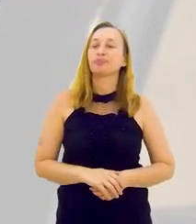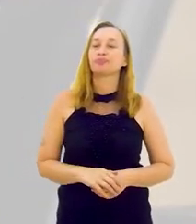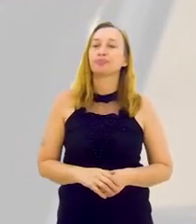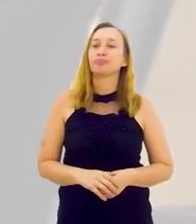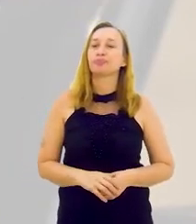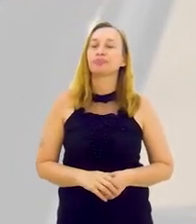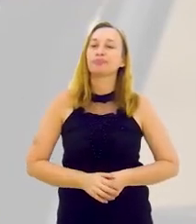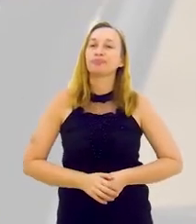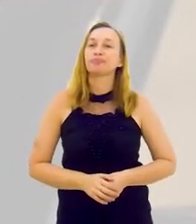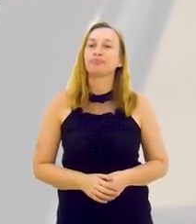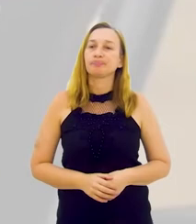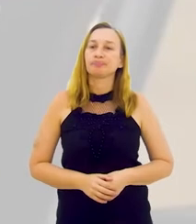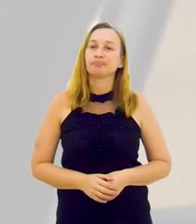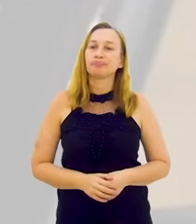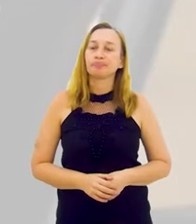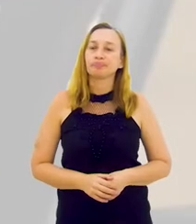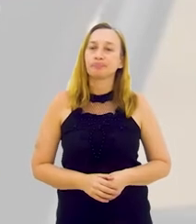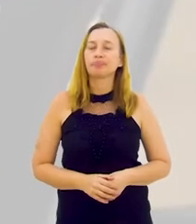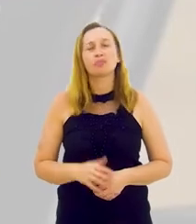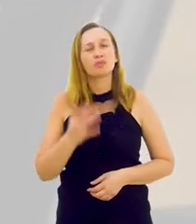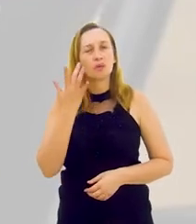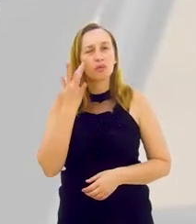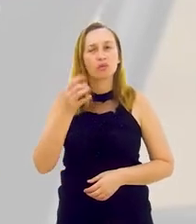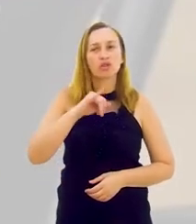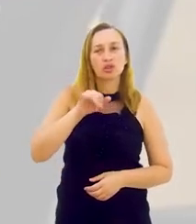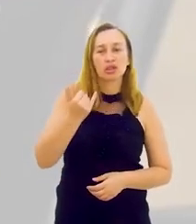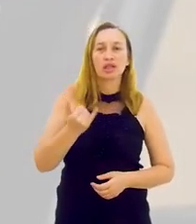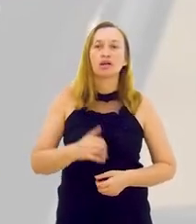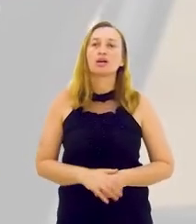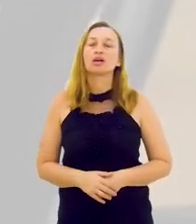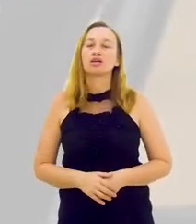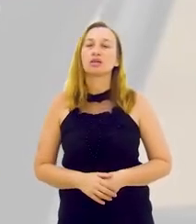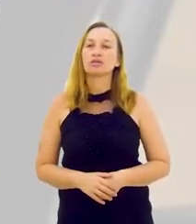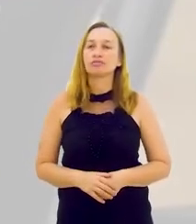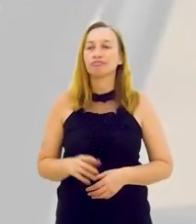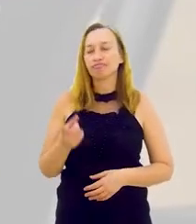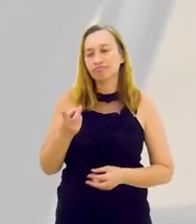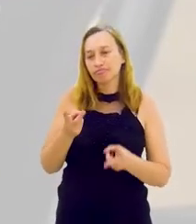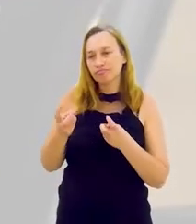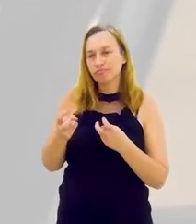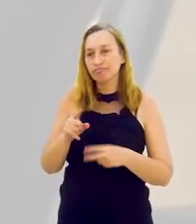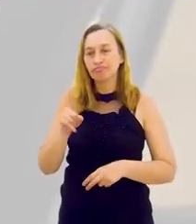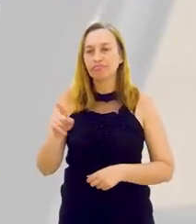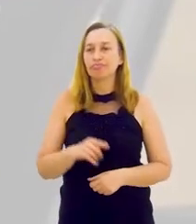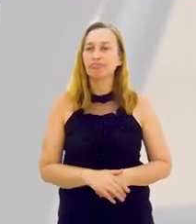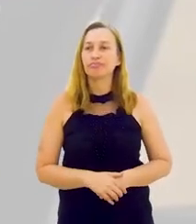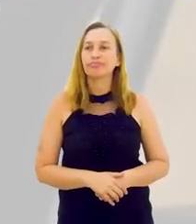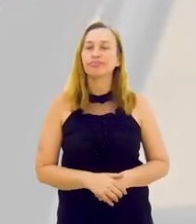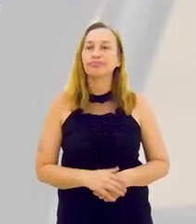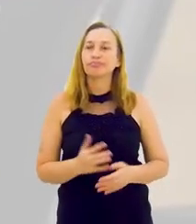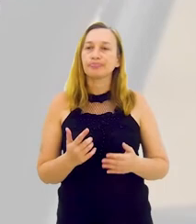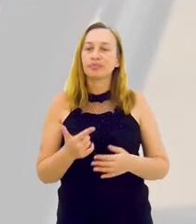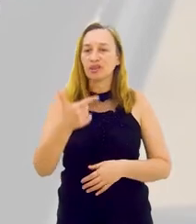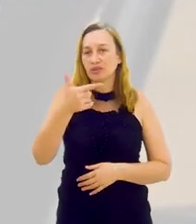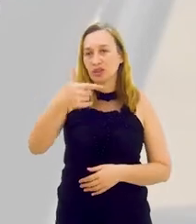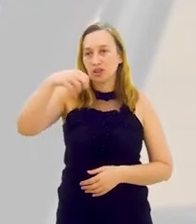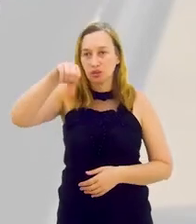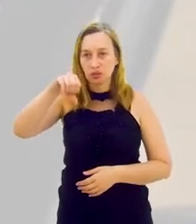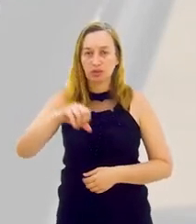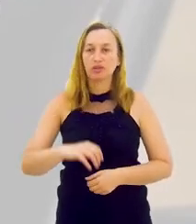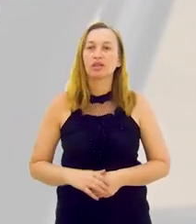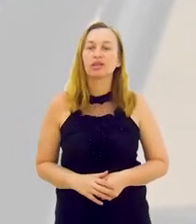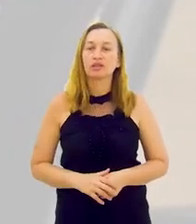FEComércio, também presidente do Conselho do SEBRAE, para participar da NRF em 2022, foi em janeiro. Geisa, a gente identificou lá,